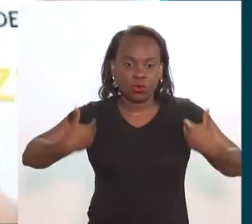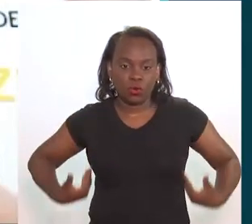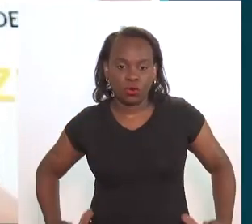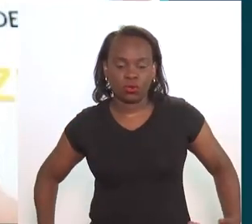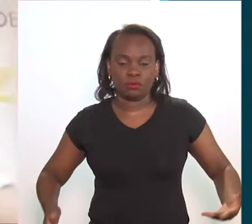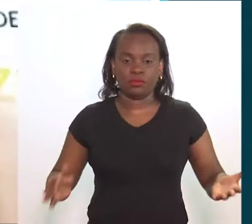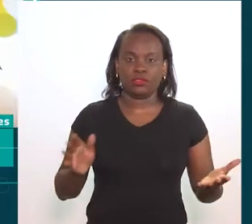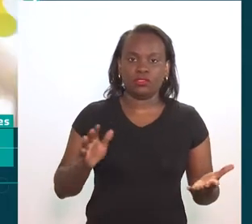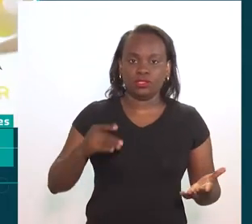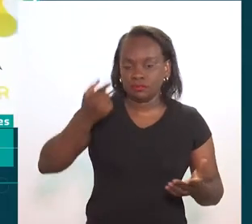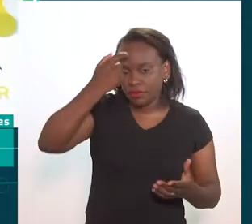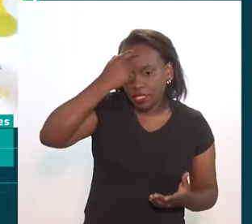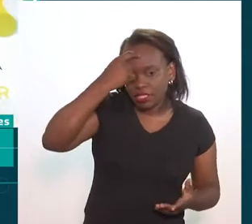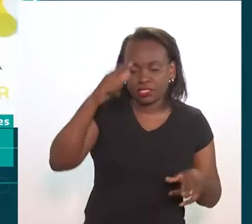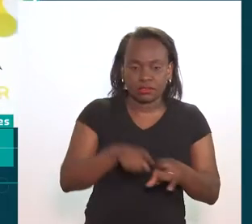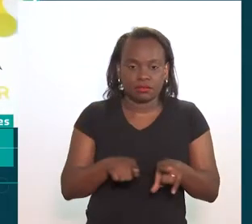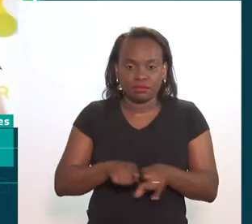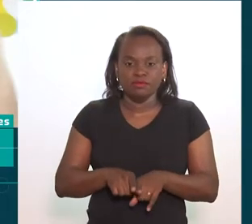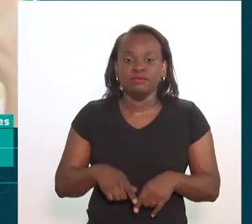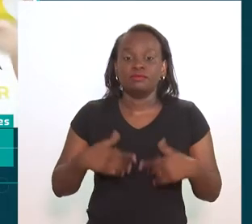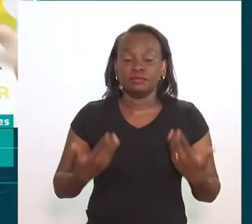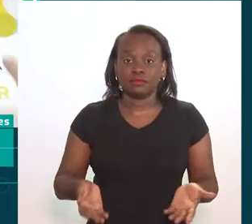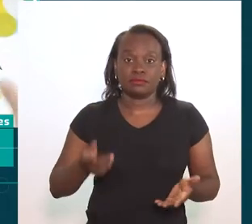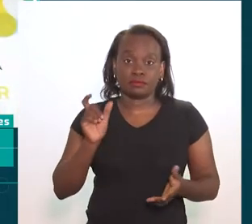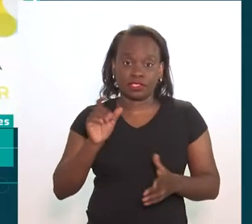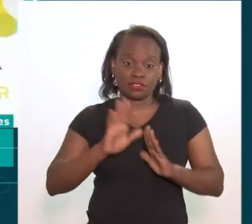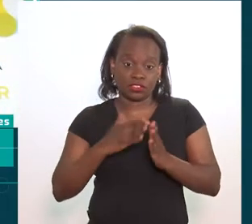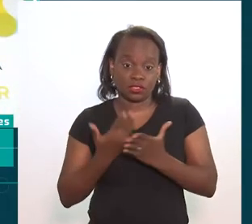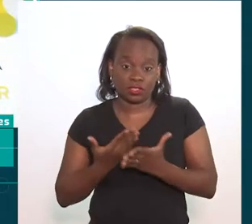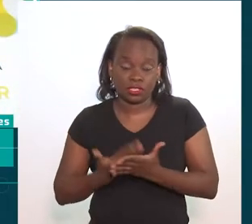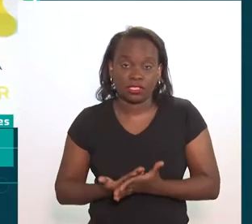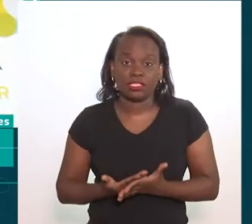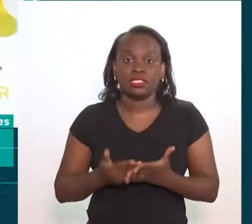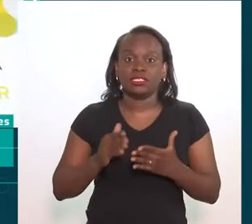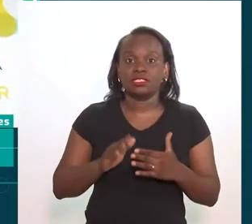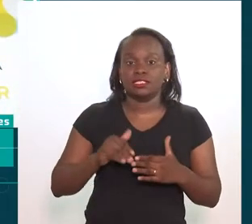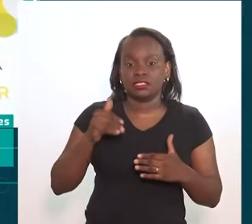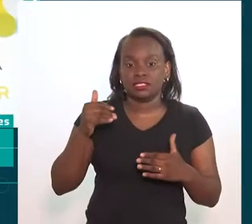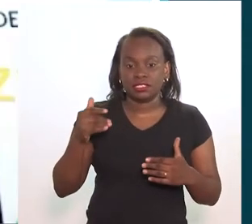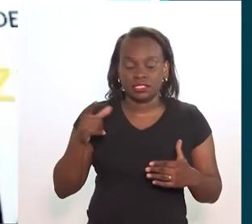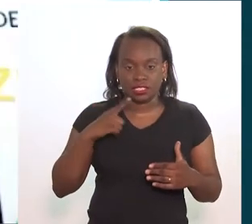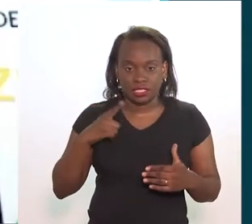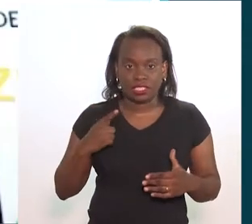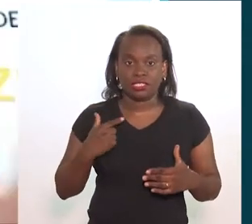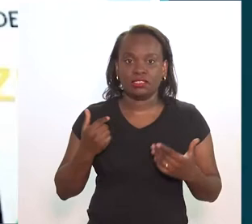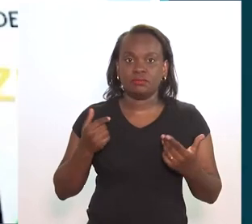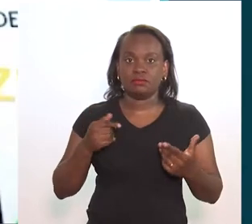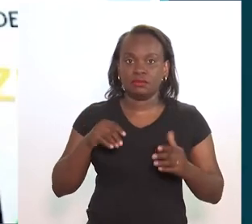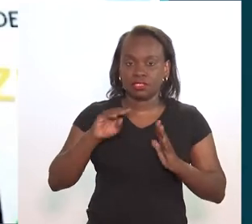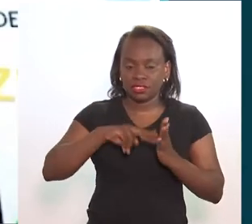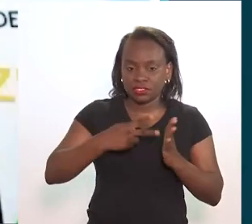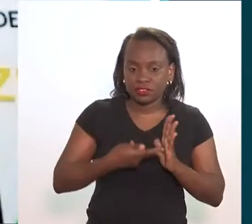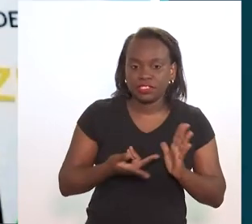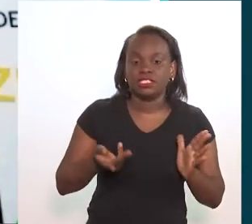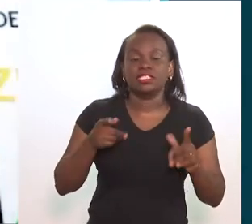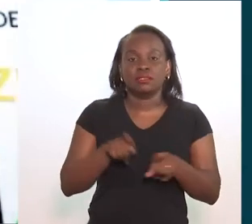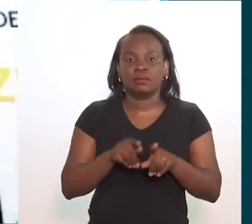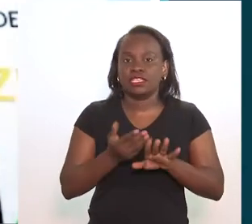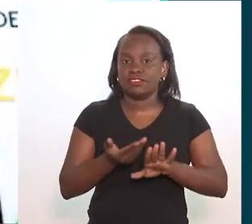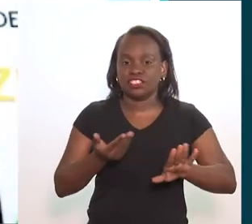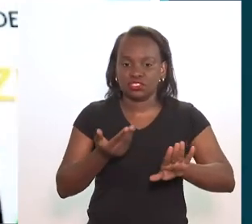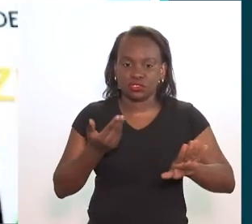pelo corpo, né? Pela mente também. Então, a palavra escola saiu, derivou dessa